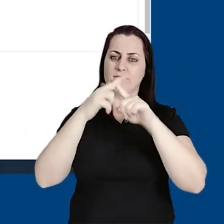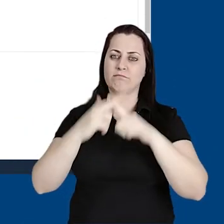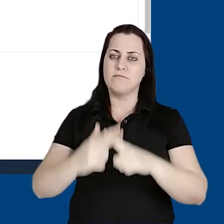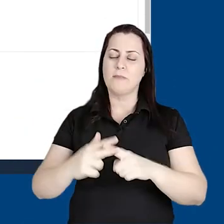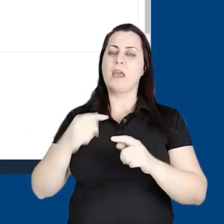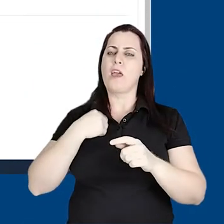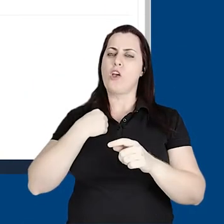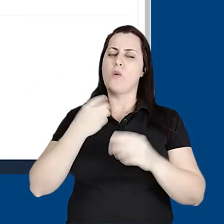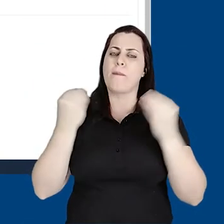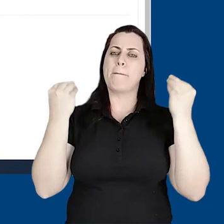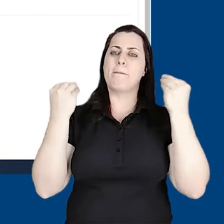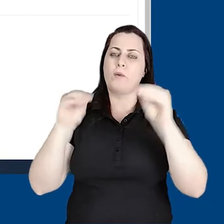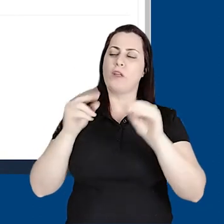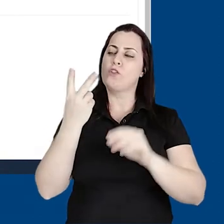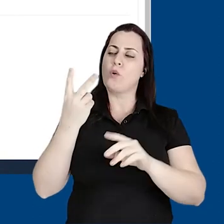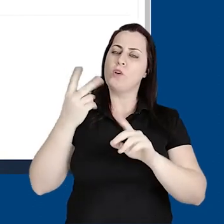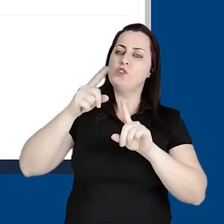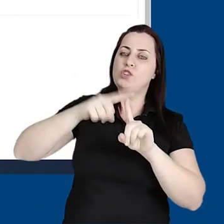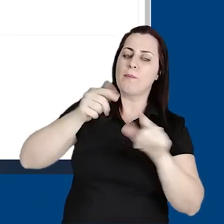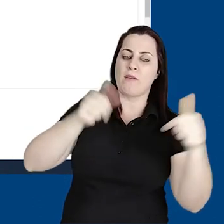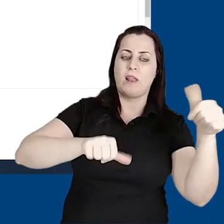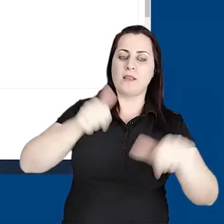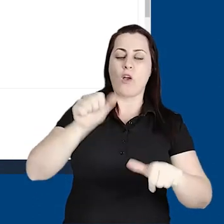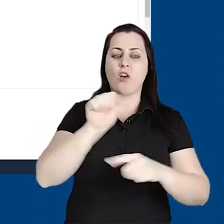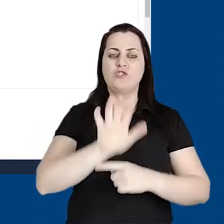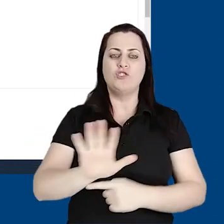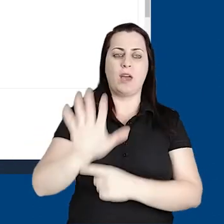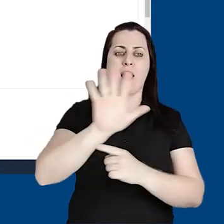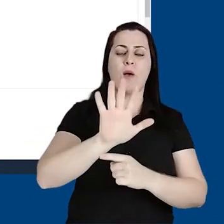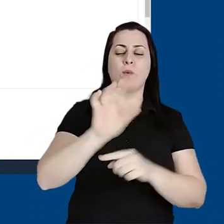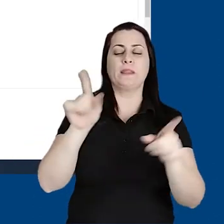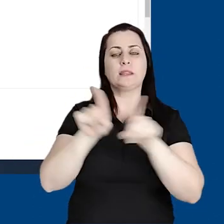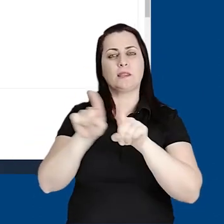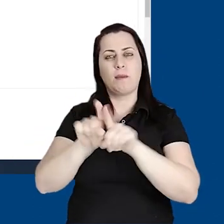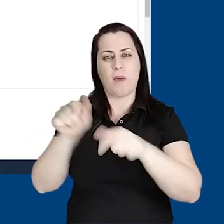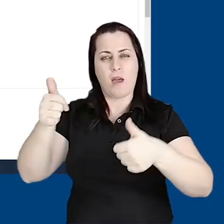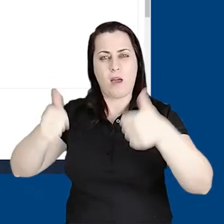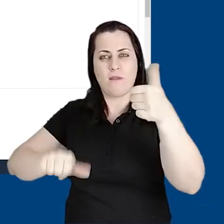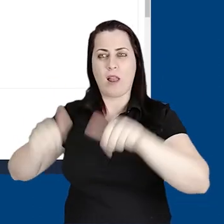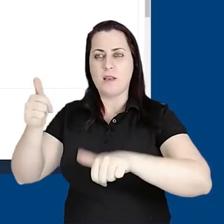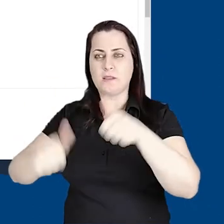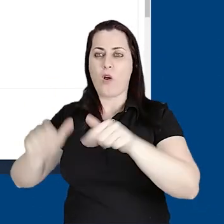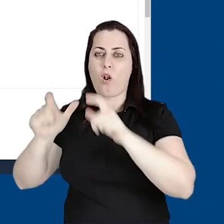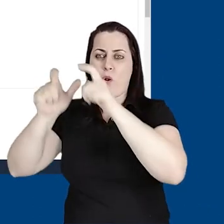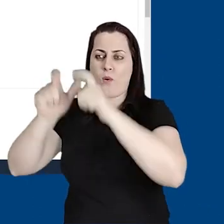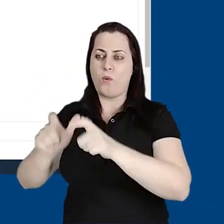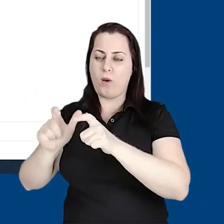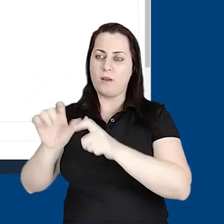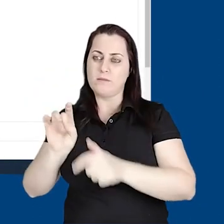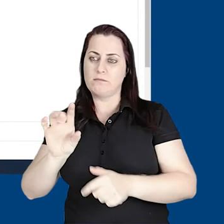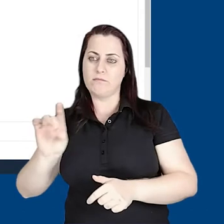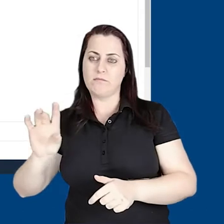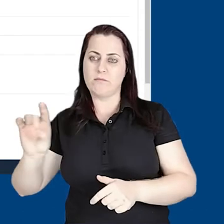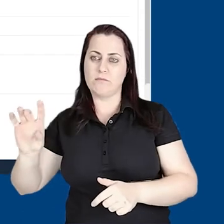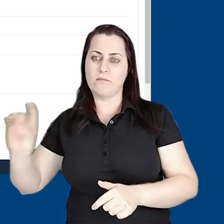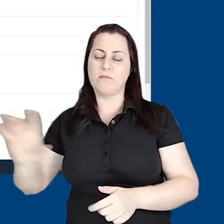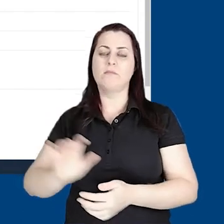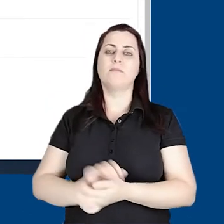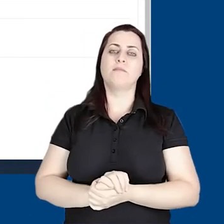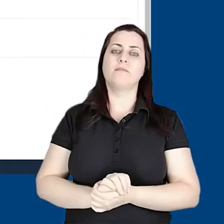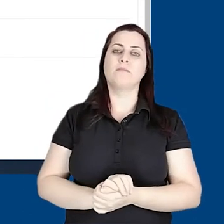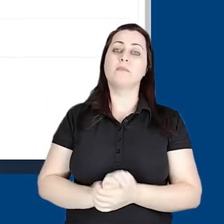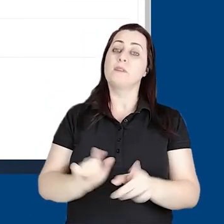configuração antes, eu mantive os dois tipos de avaliação, tanto a avaliação global, quanto a avaliação local.